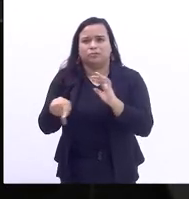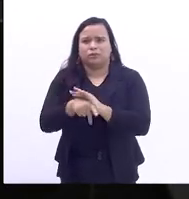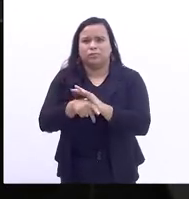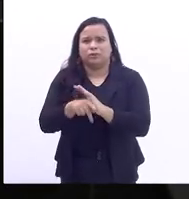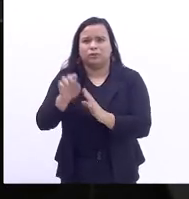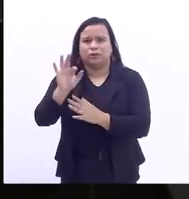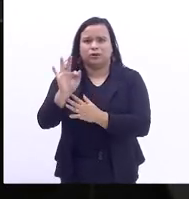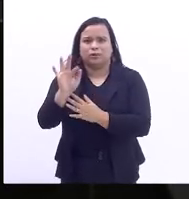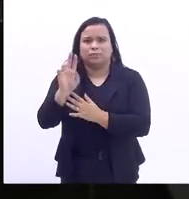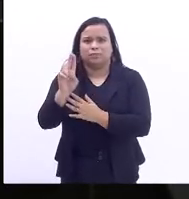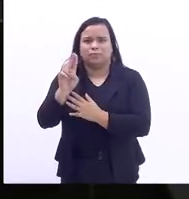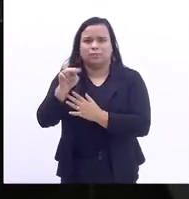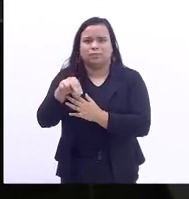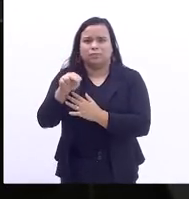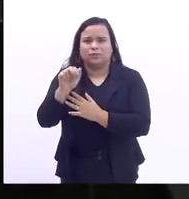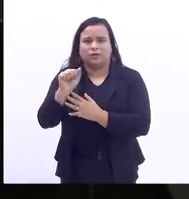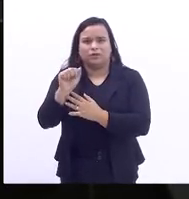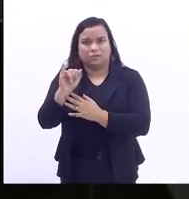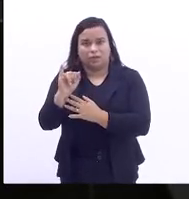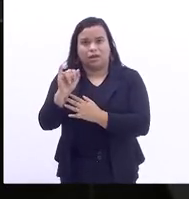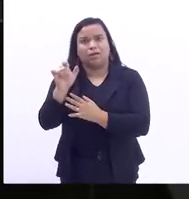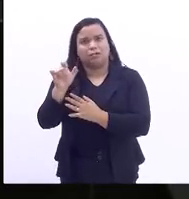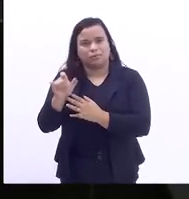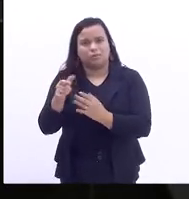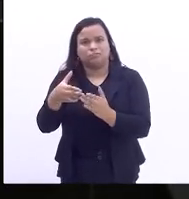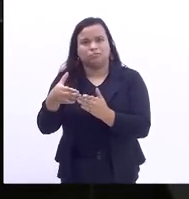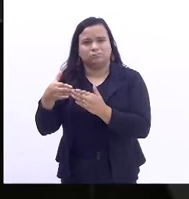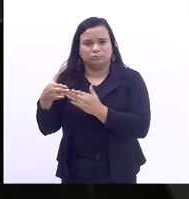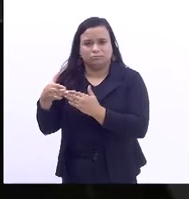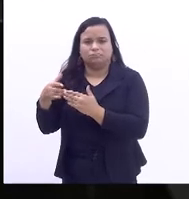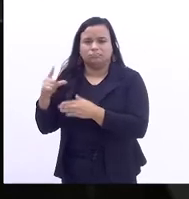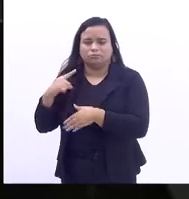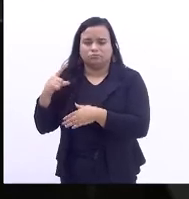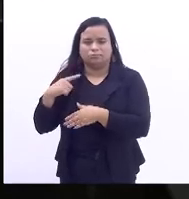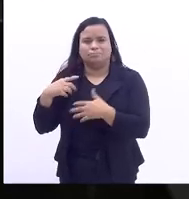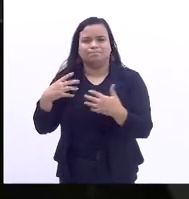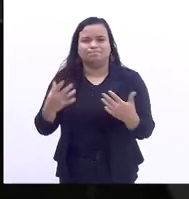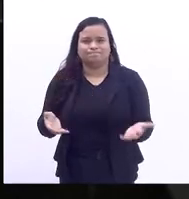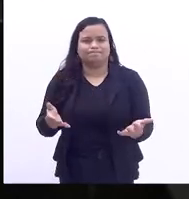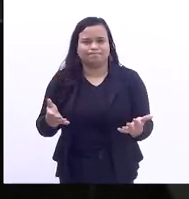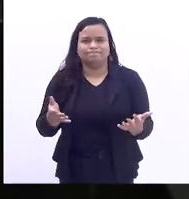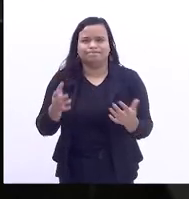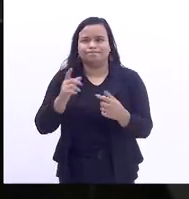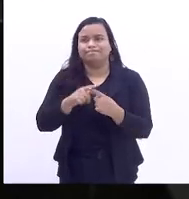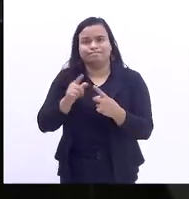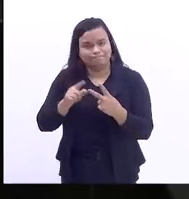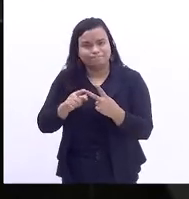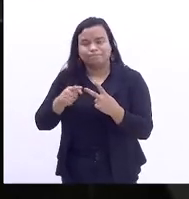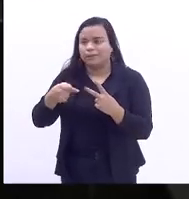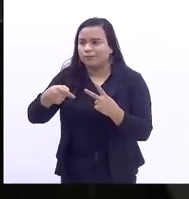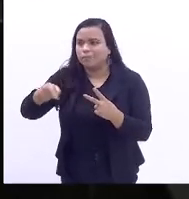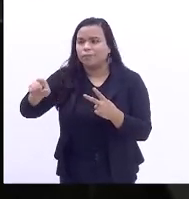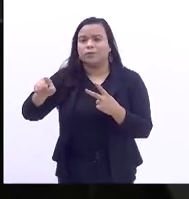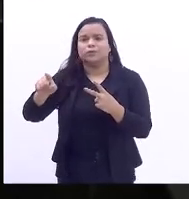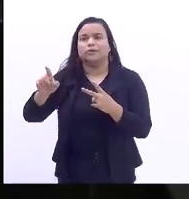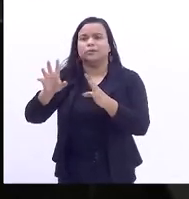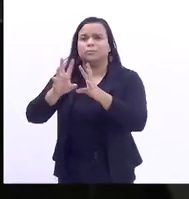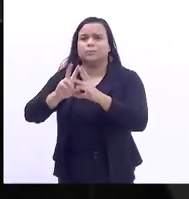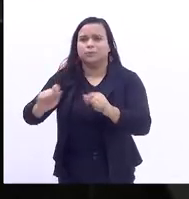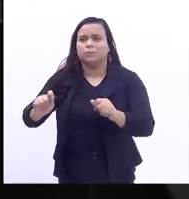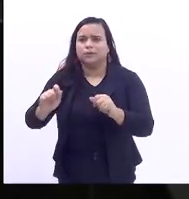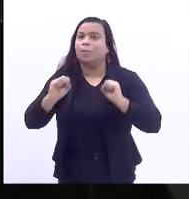FUNAI, que estava licenciado, e que foram objetos, eu sempre estou contando,